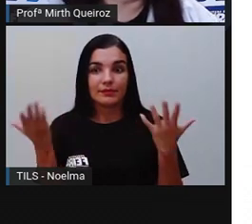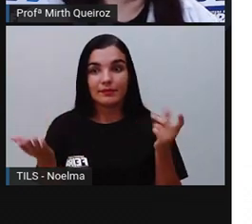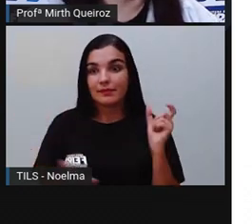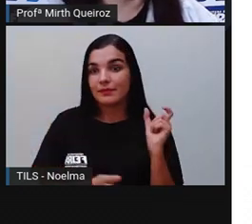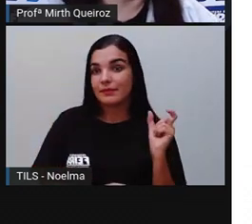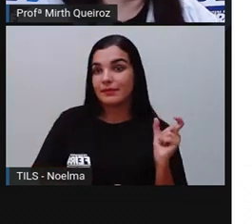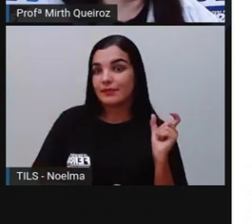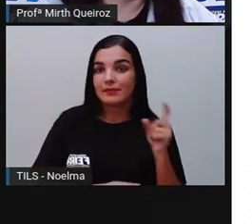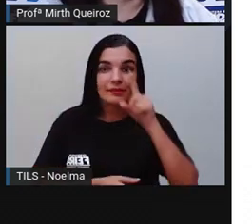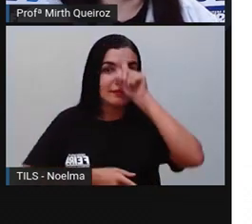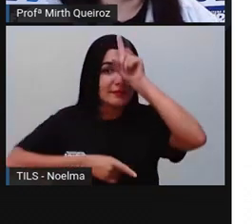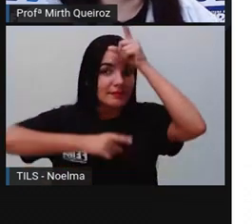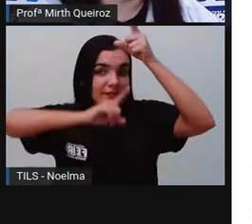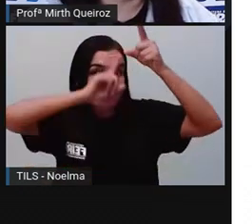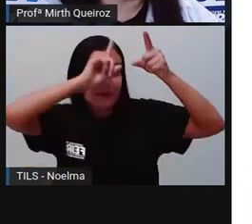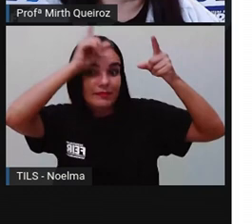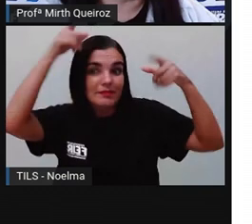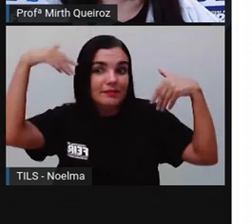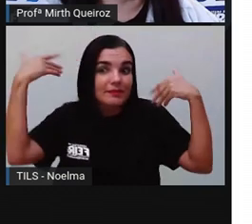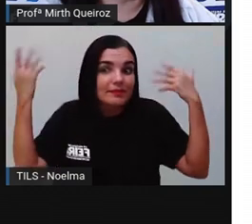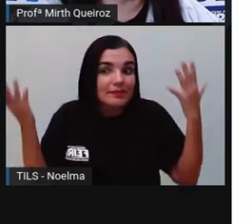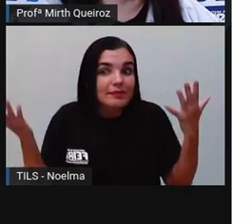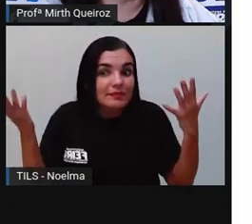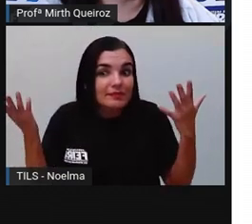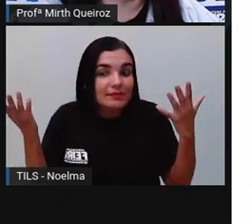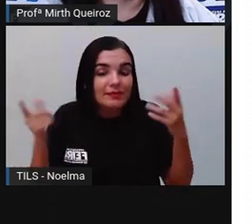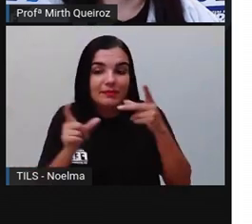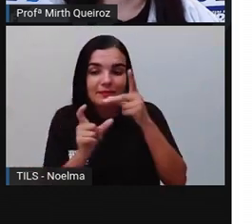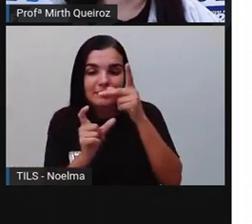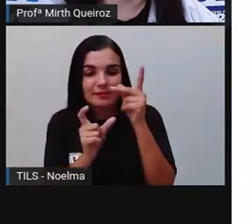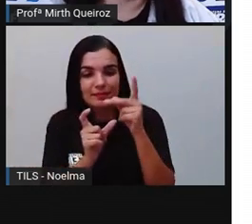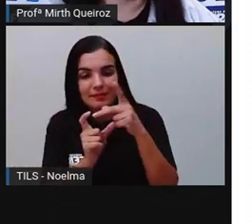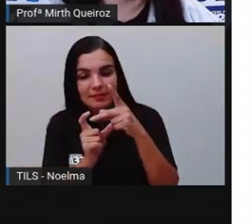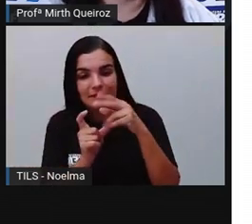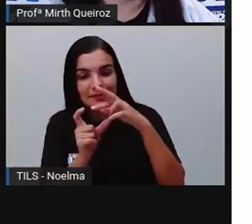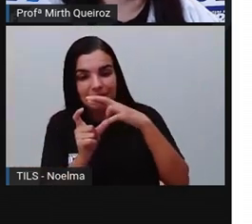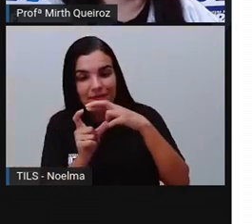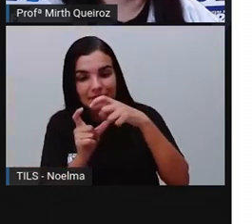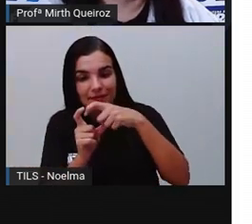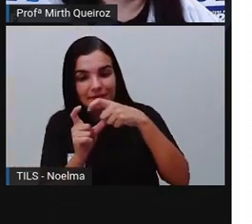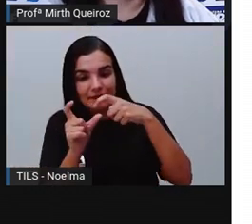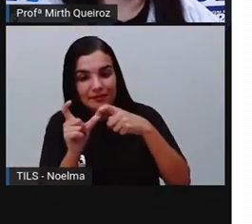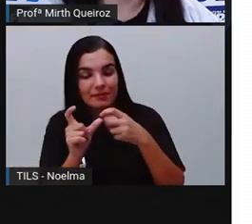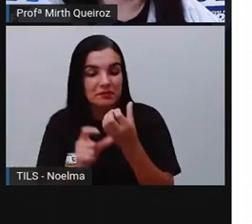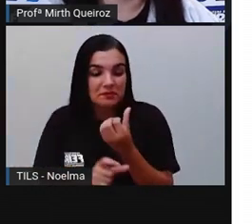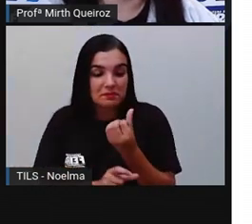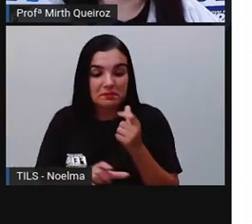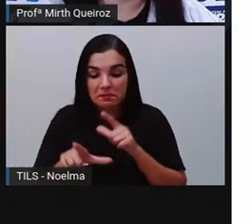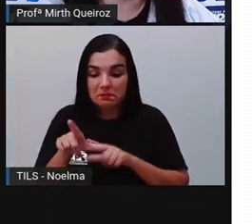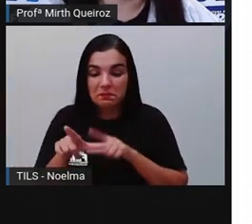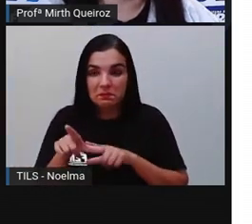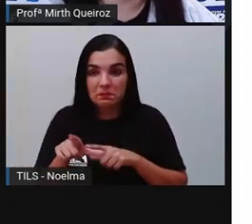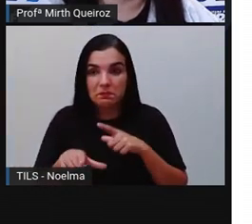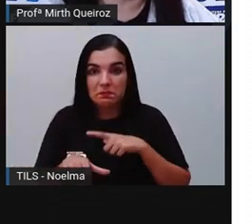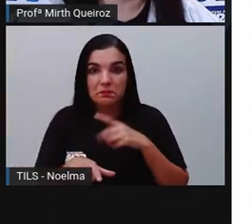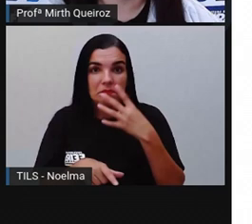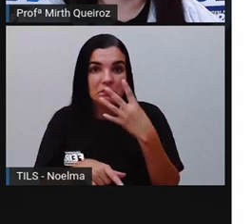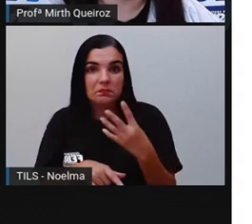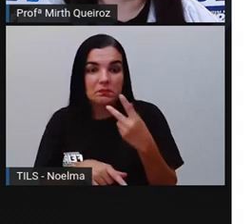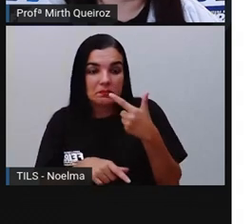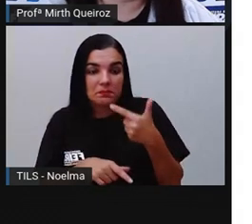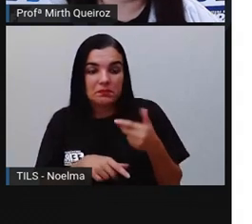adivinhar? É uma palavra proparoxítena de seis letras com quarenta dois